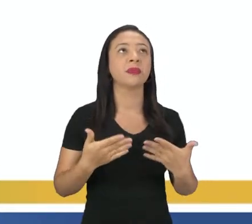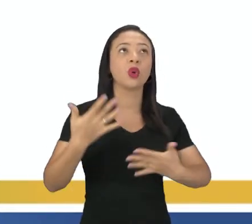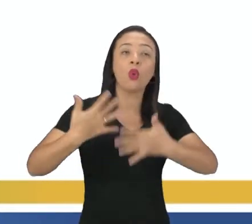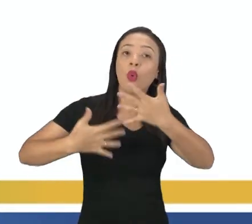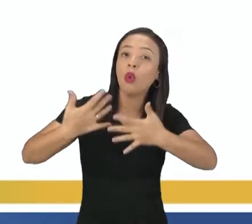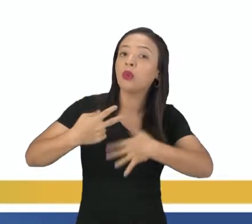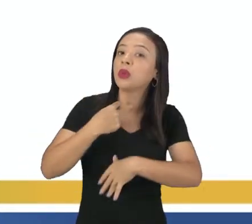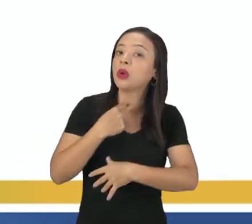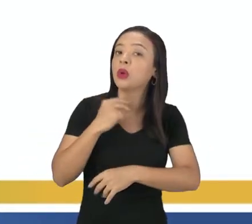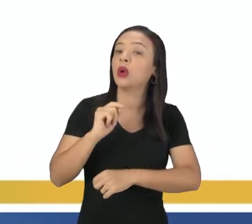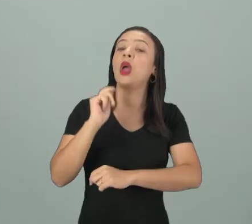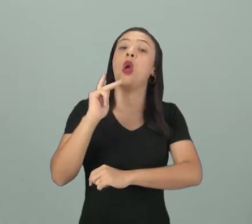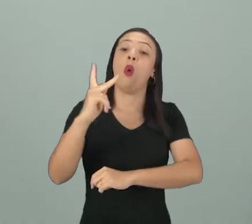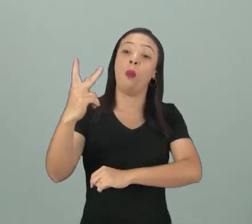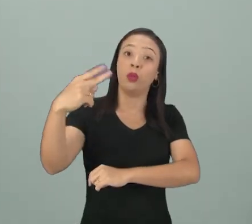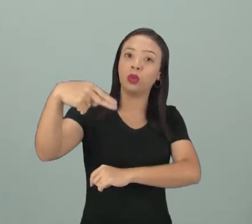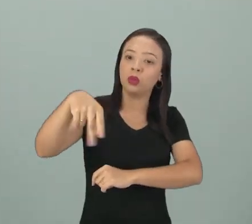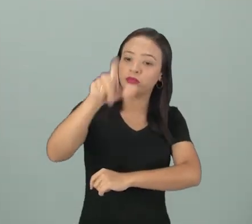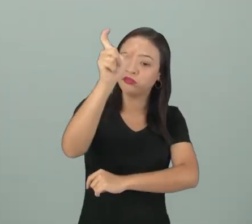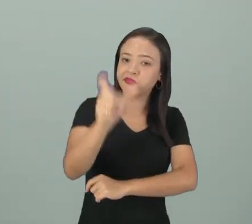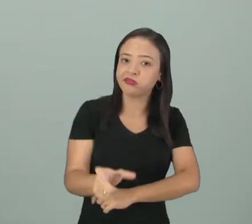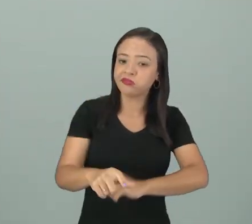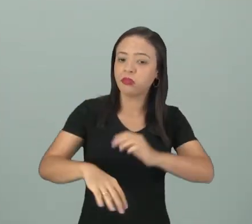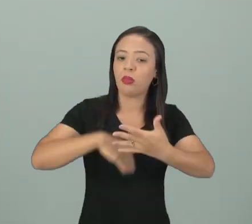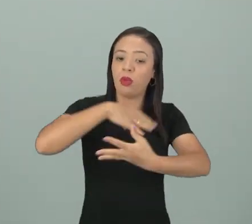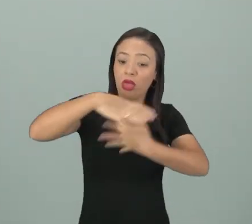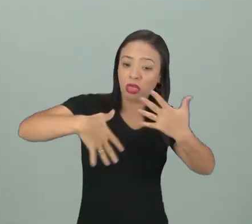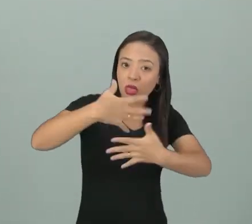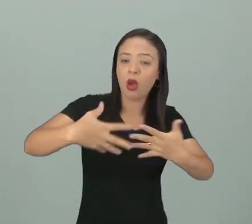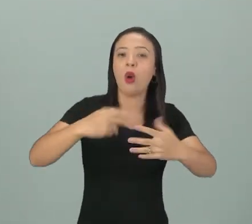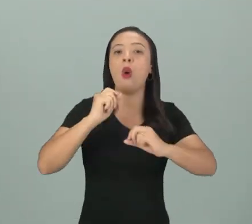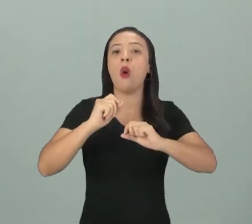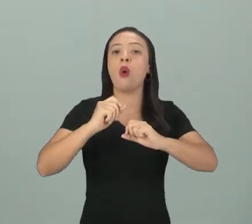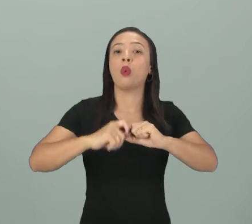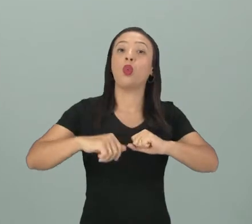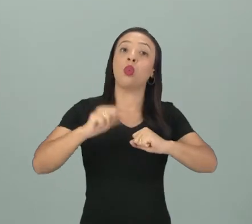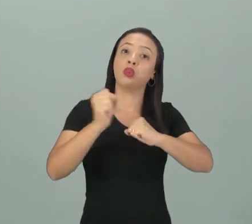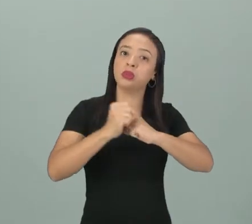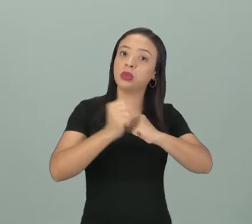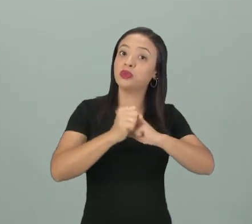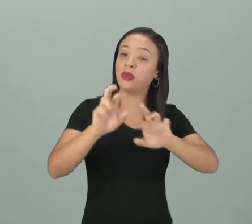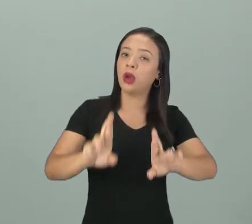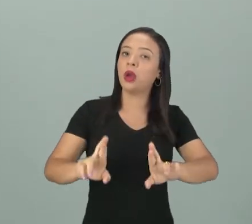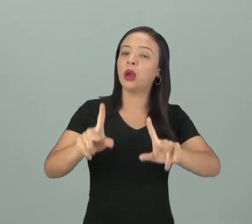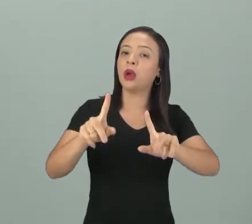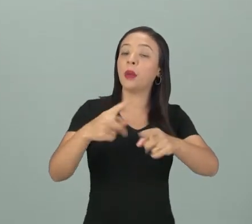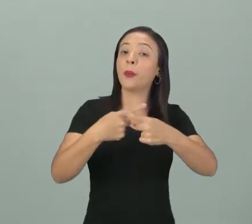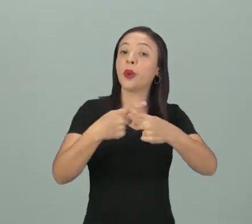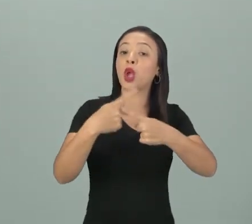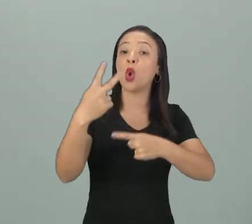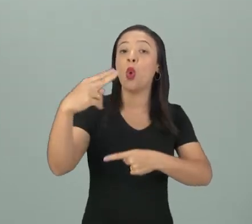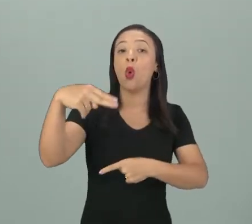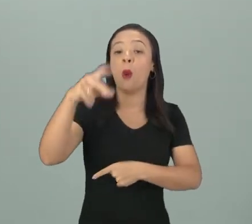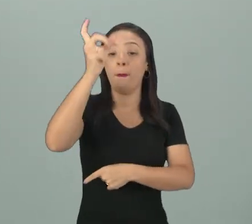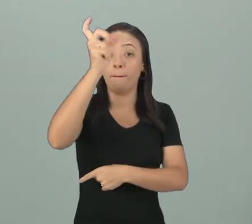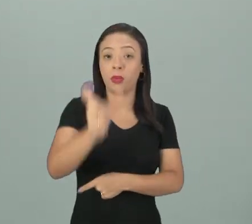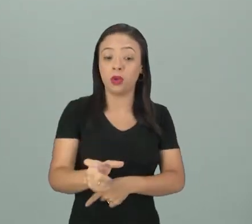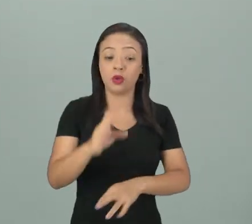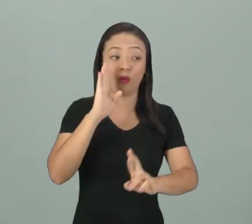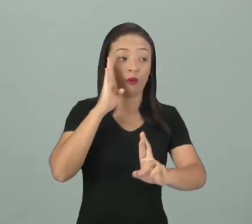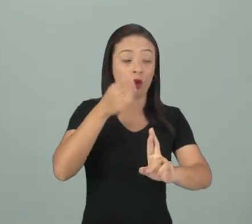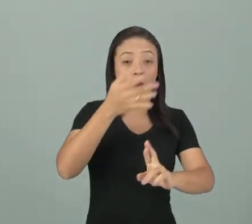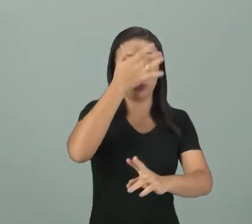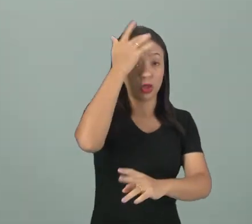confundam o pronome pessoal com o substantivo. Porque, lembrando, o pronome pessoal se refere à